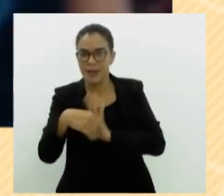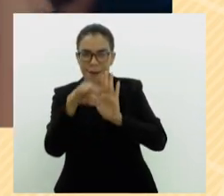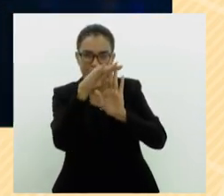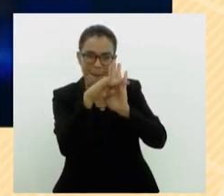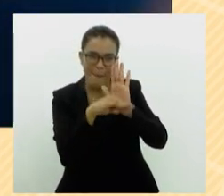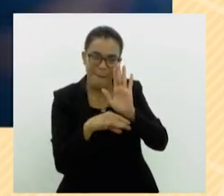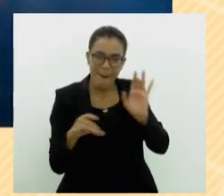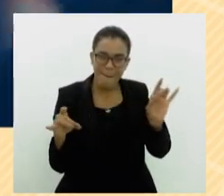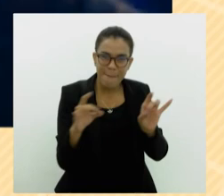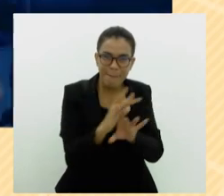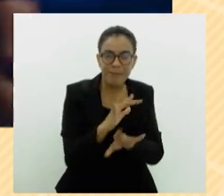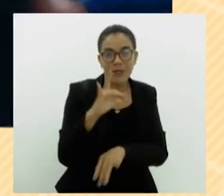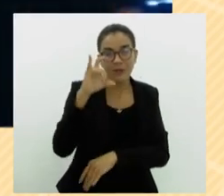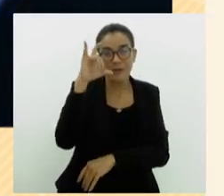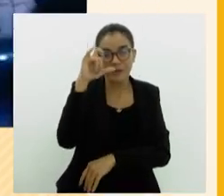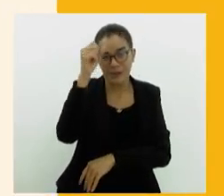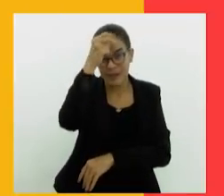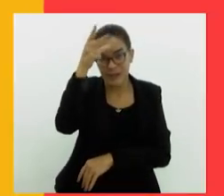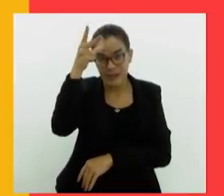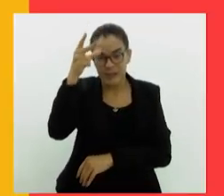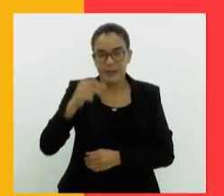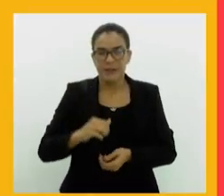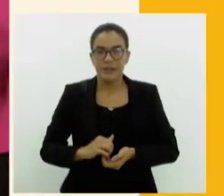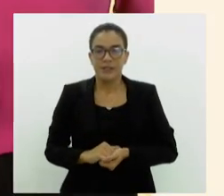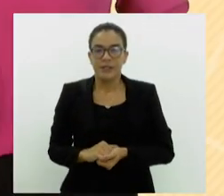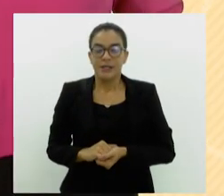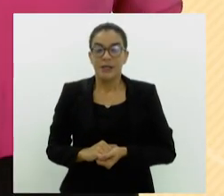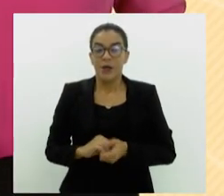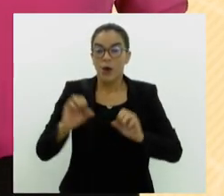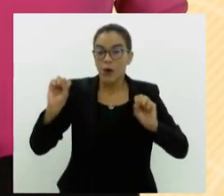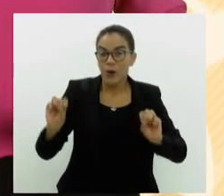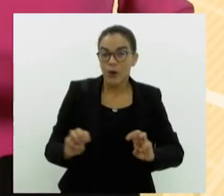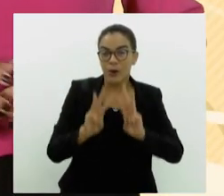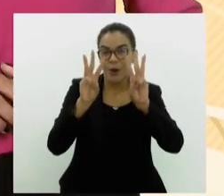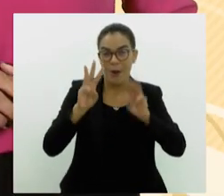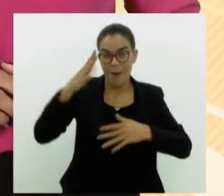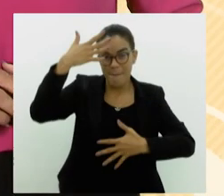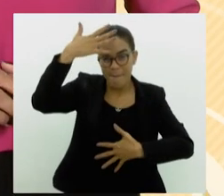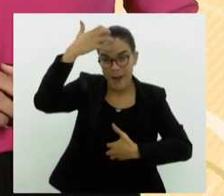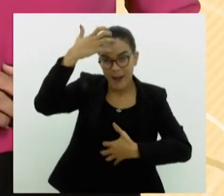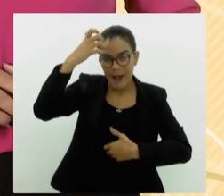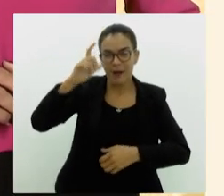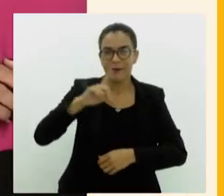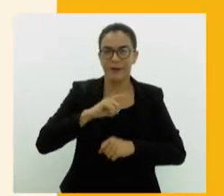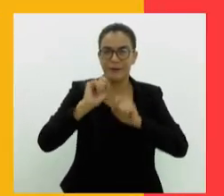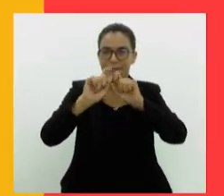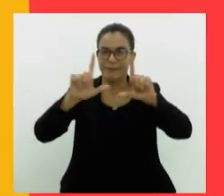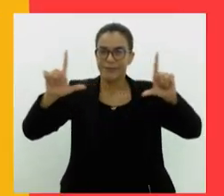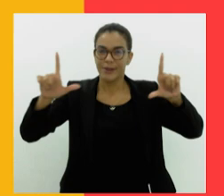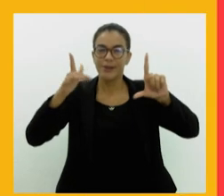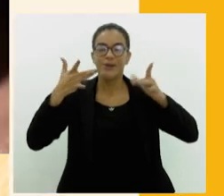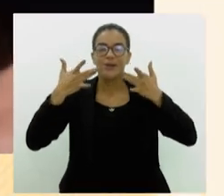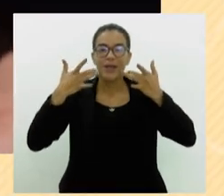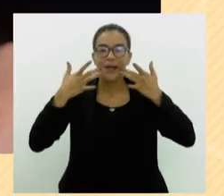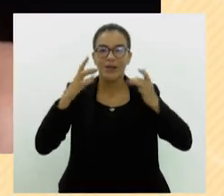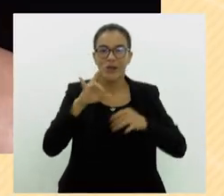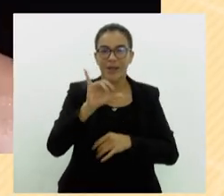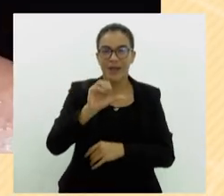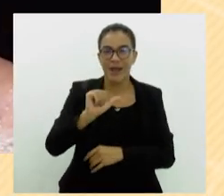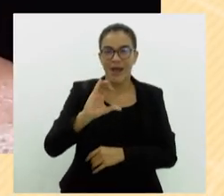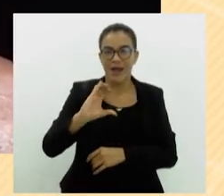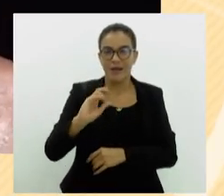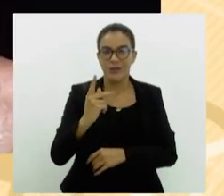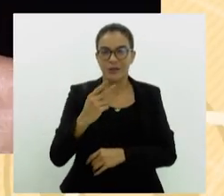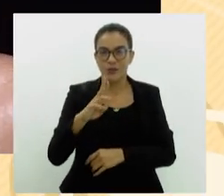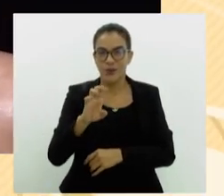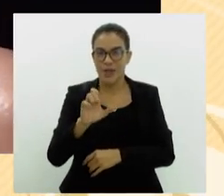completa você encontra no Instagram da Prefeitura. O espetáculo Macacos está em cartaz do Teatro Riachuelo. A peça estrelada